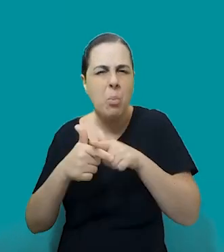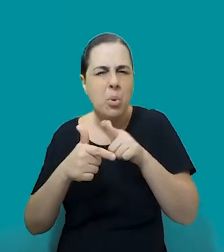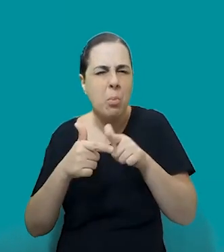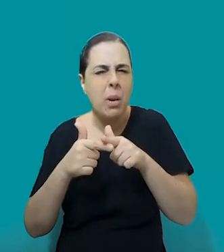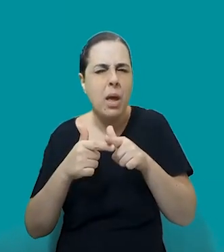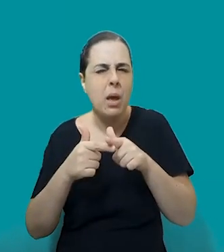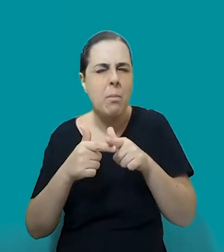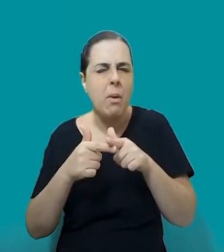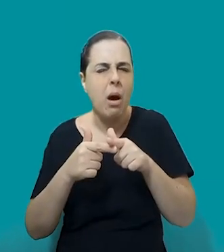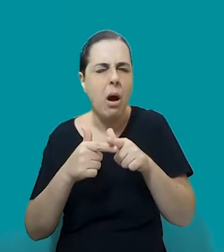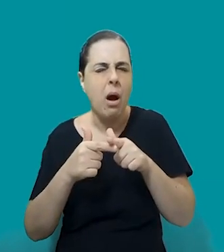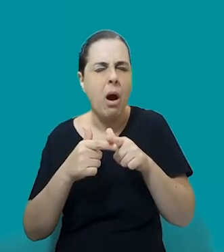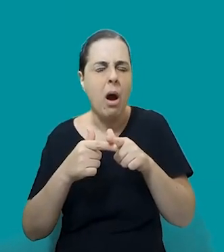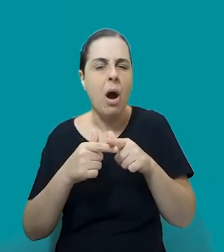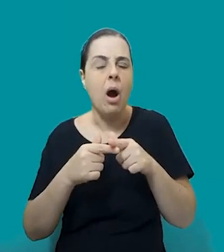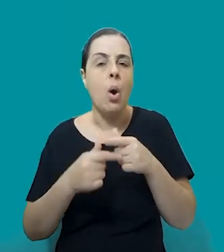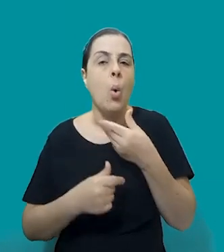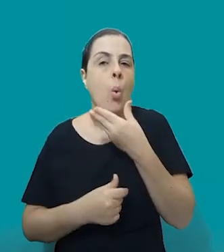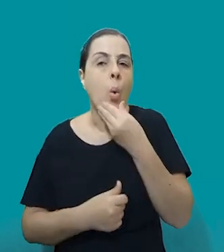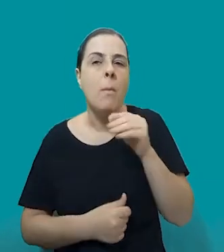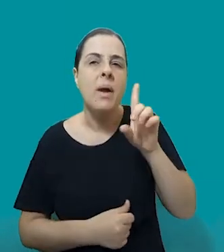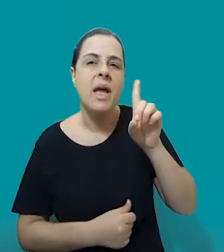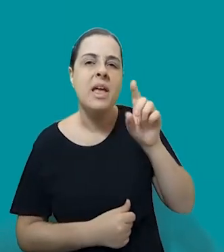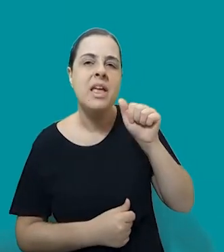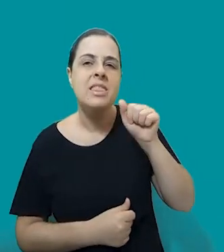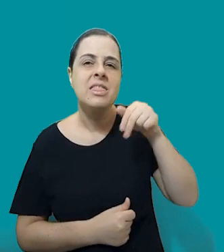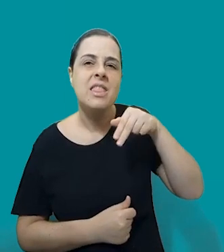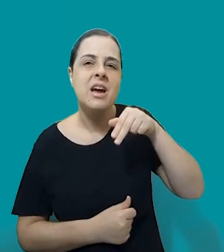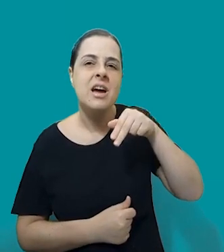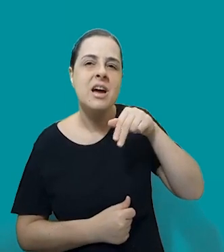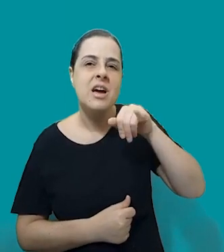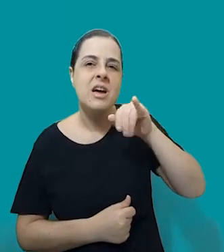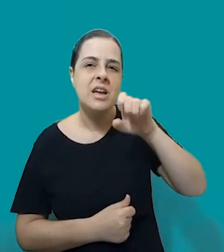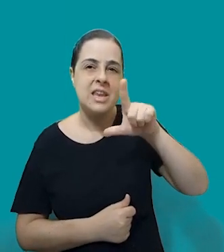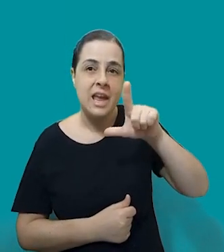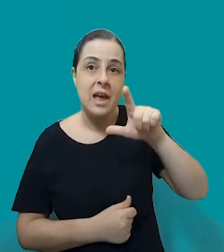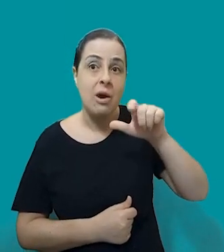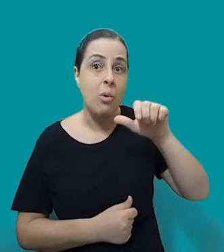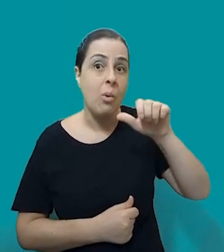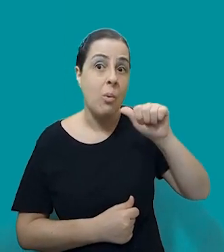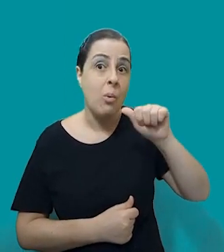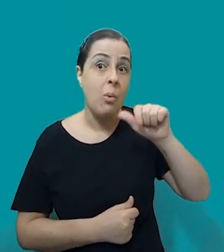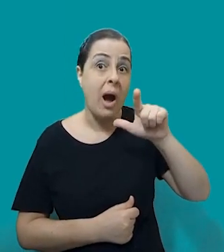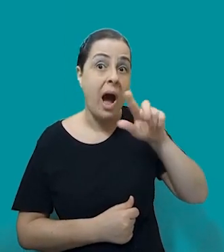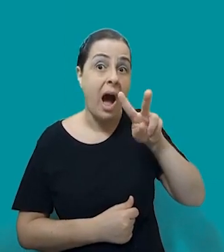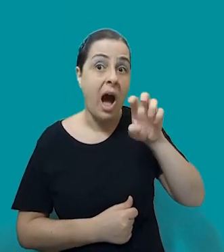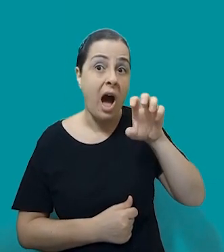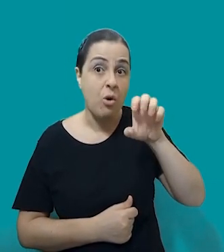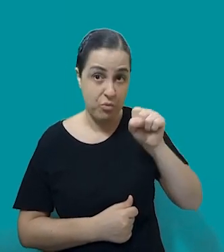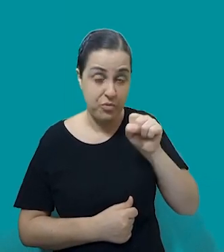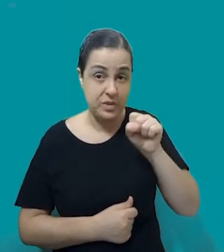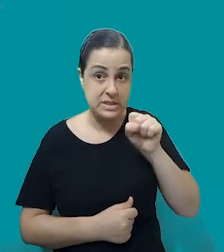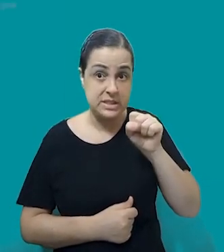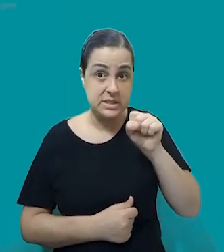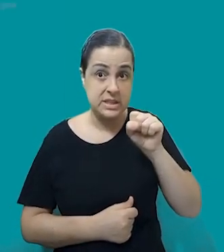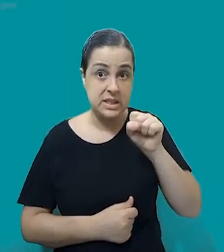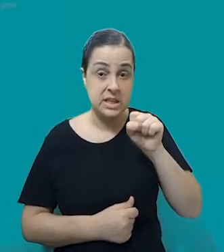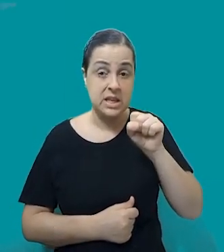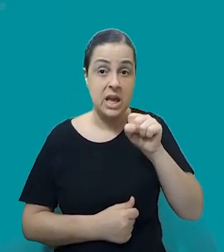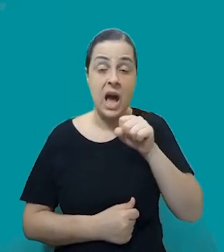aparecer porque ela tinha a consciência de que se ela aparecesse, o próprio relato dela seria minimizado, Ou seria